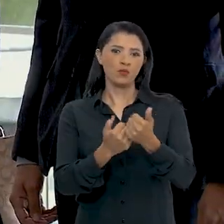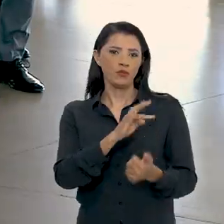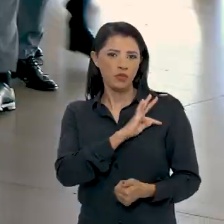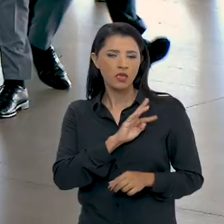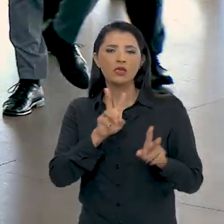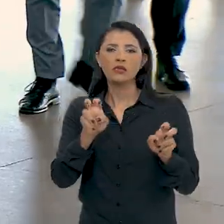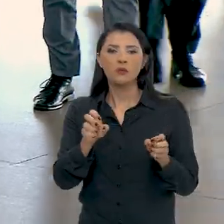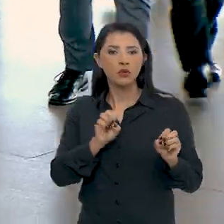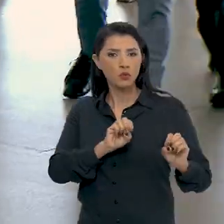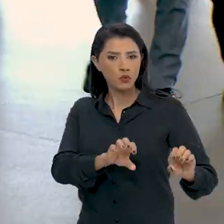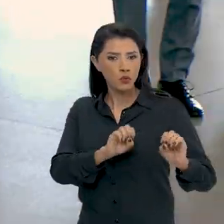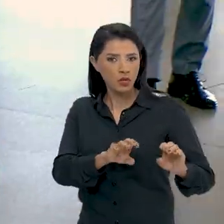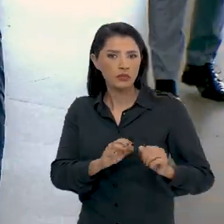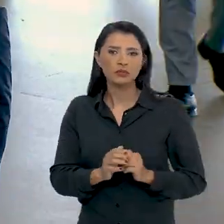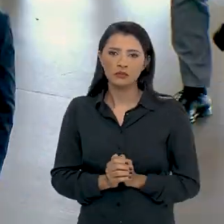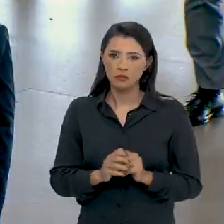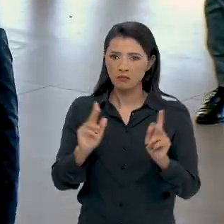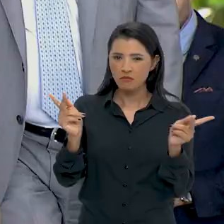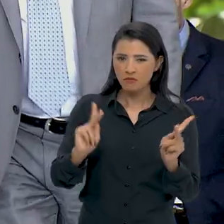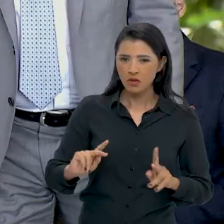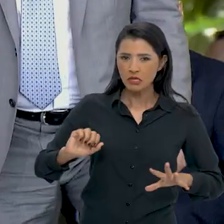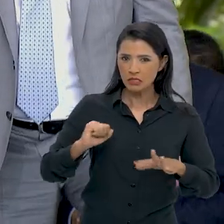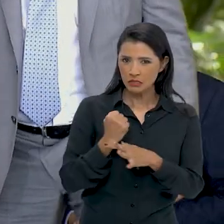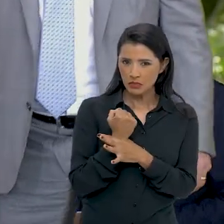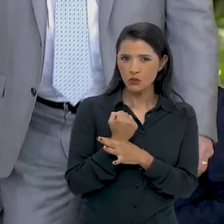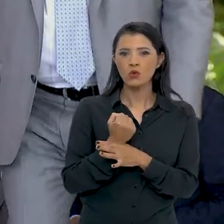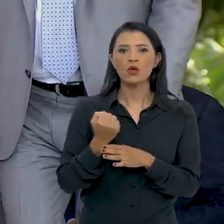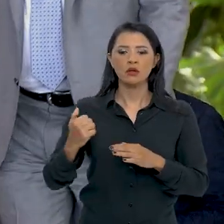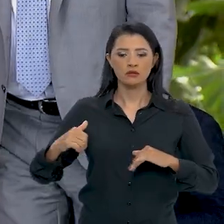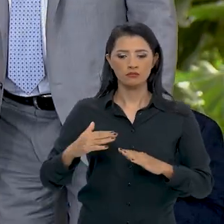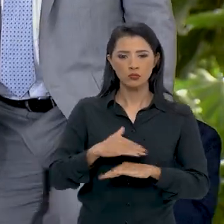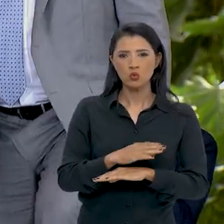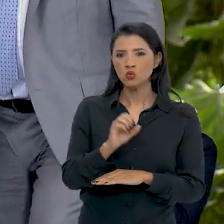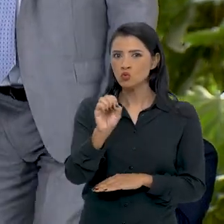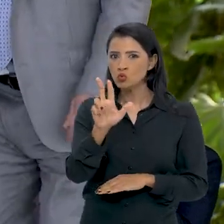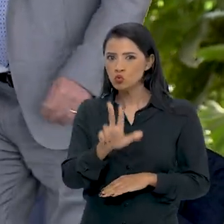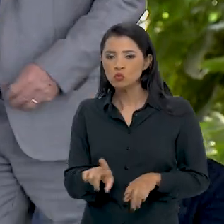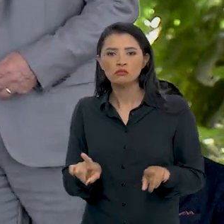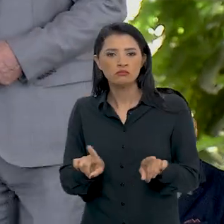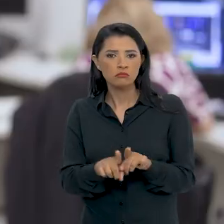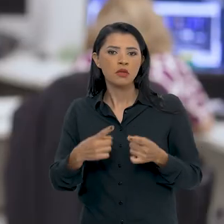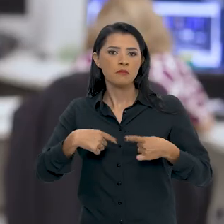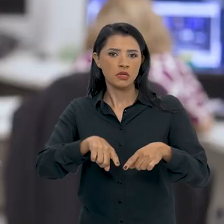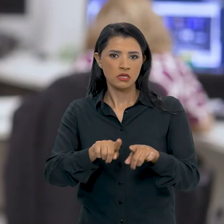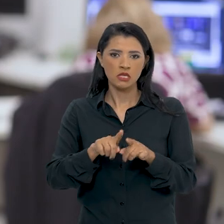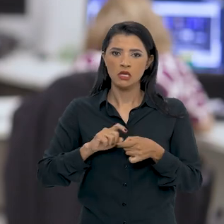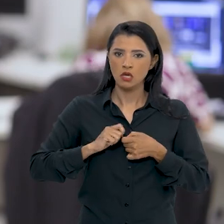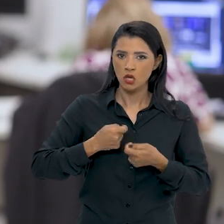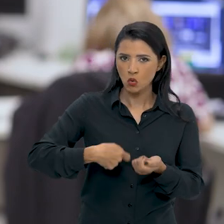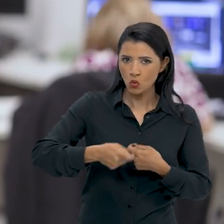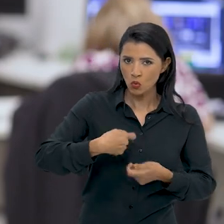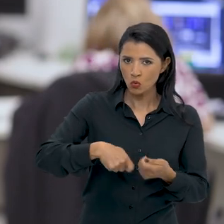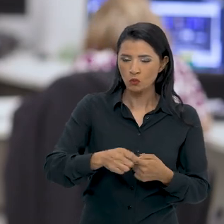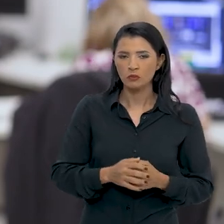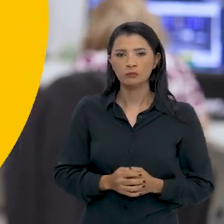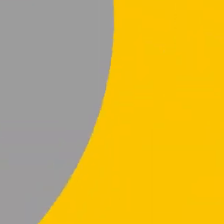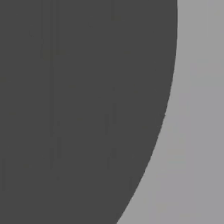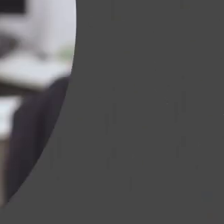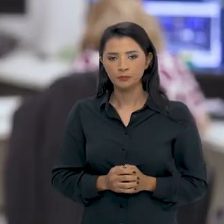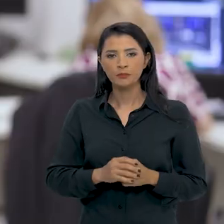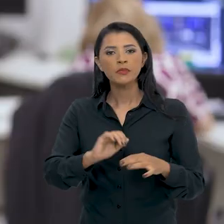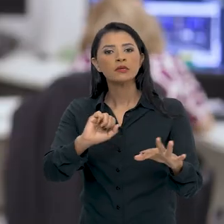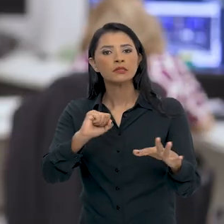cooperação técnica em temas como educação, paz e segurança no Atlântico Sul, além de parcerias econômicas.